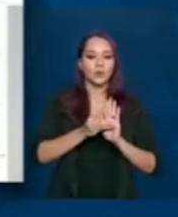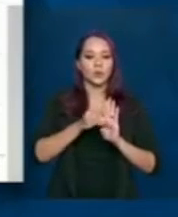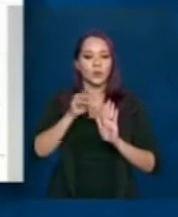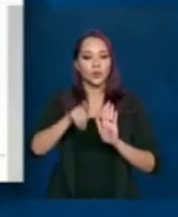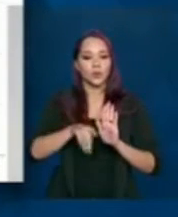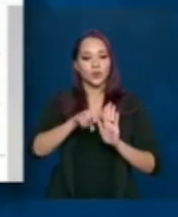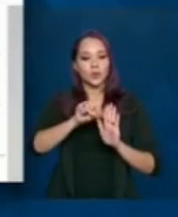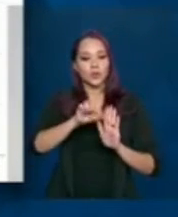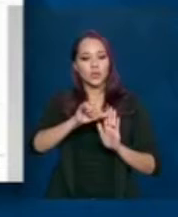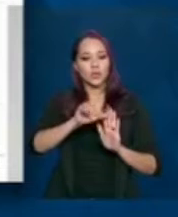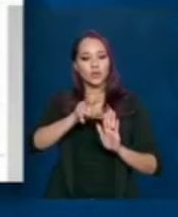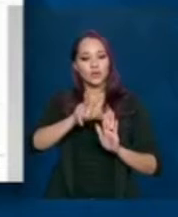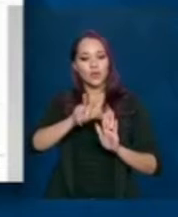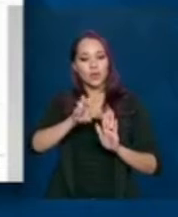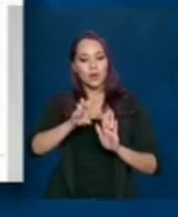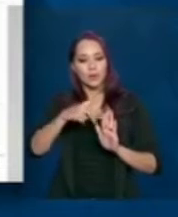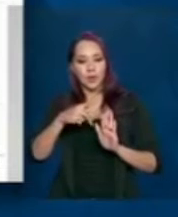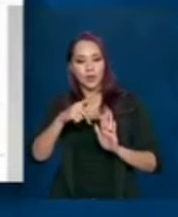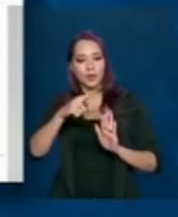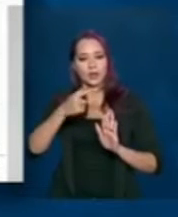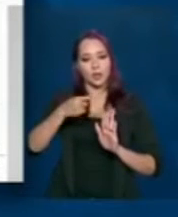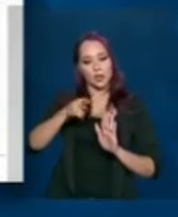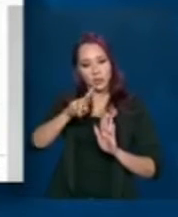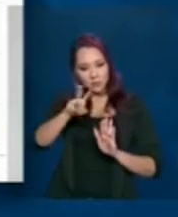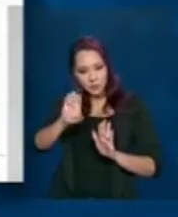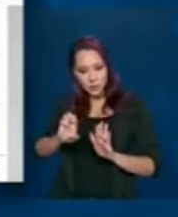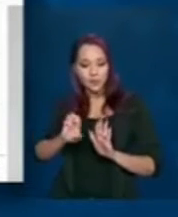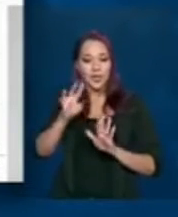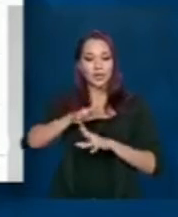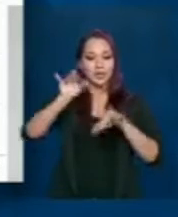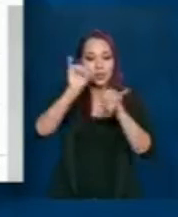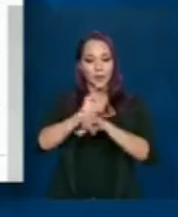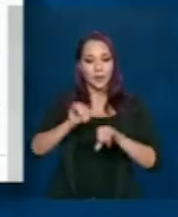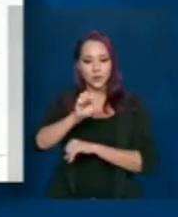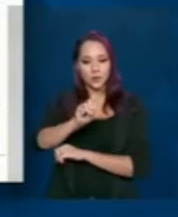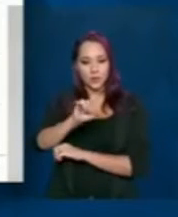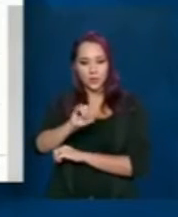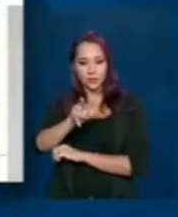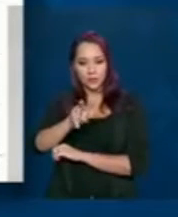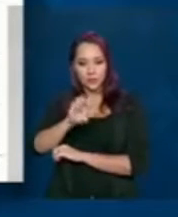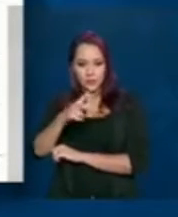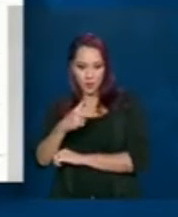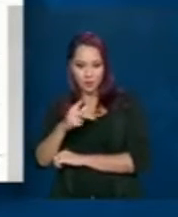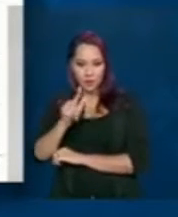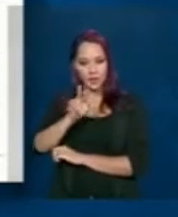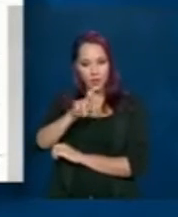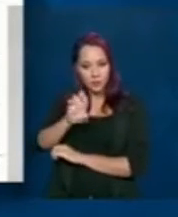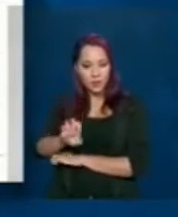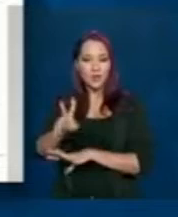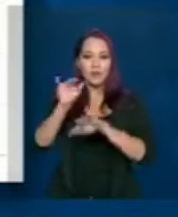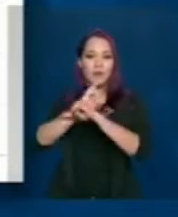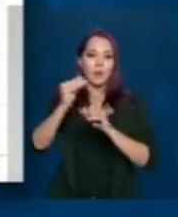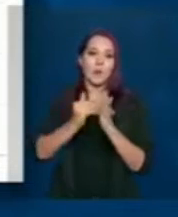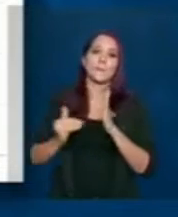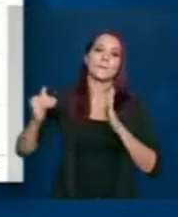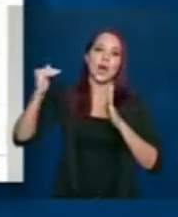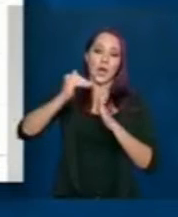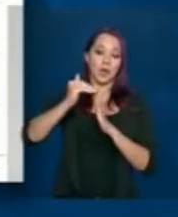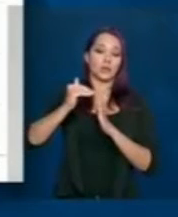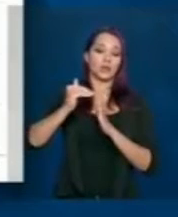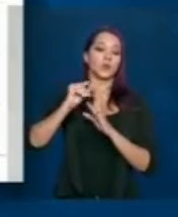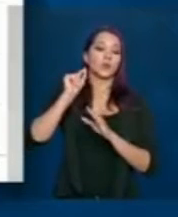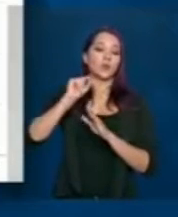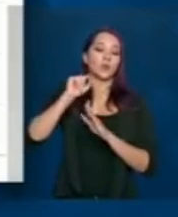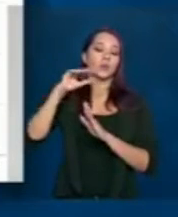a gente observa é que, em alguns estados, inclusive, os dados do Civep Gripe são maiores, são superiores àquilo que é